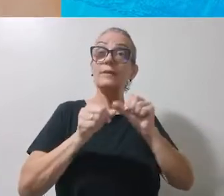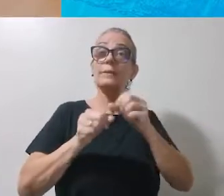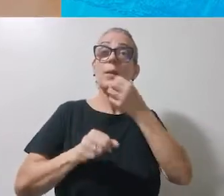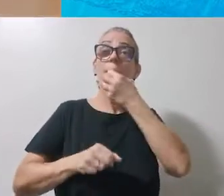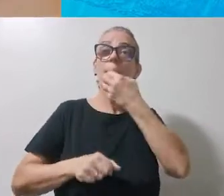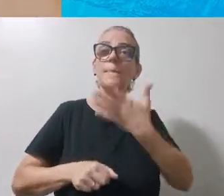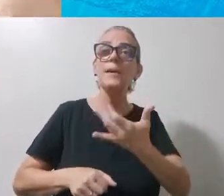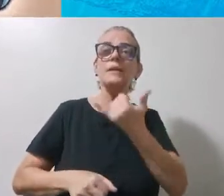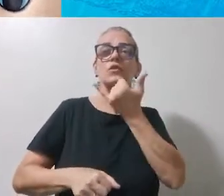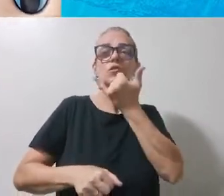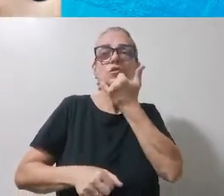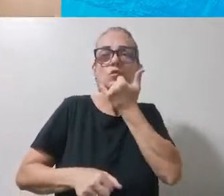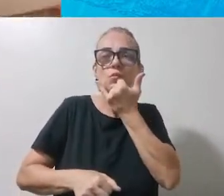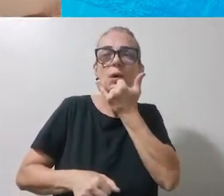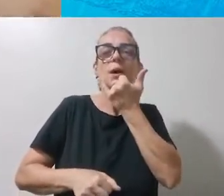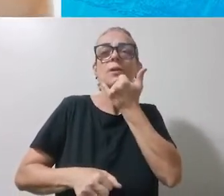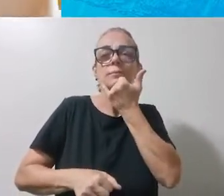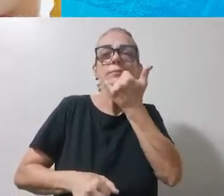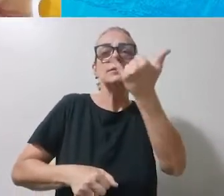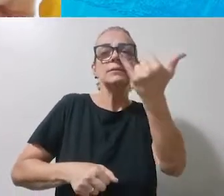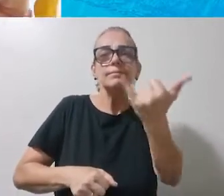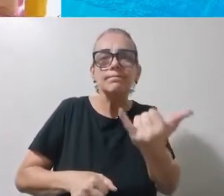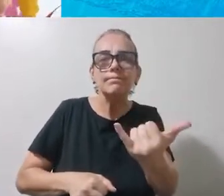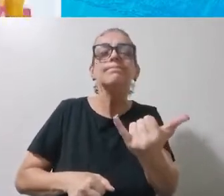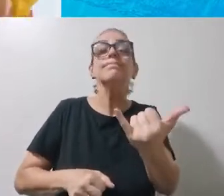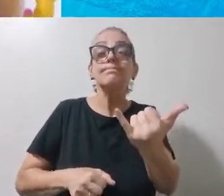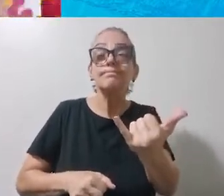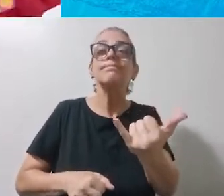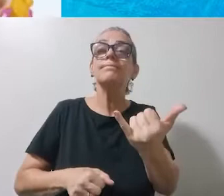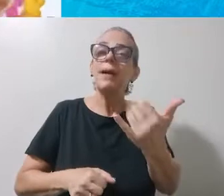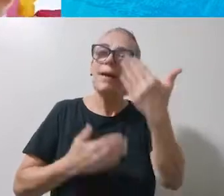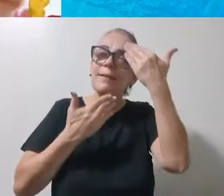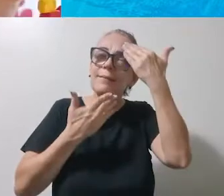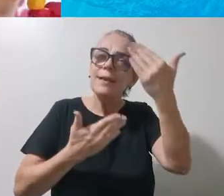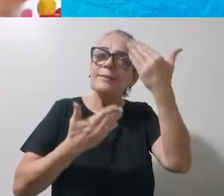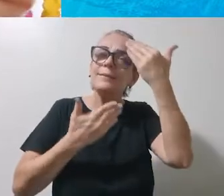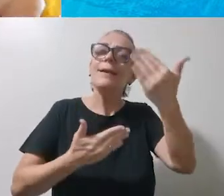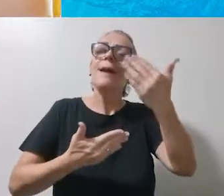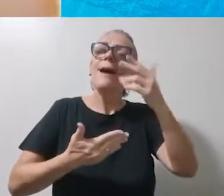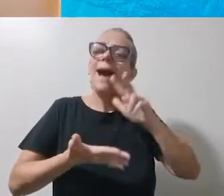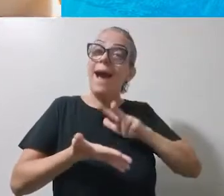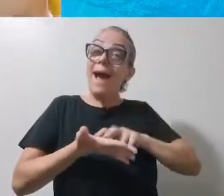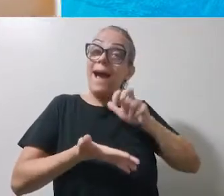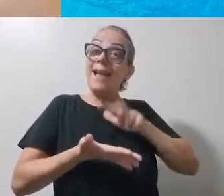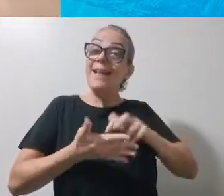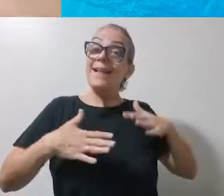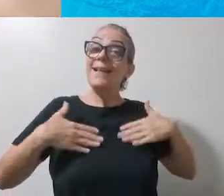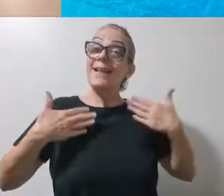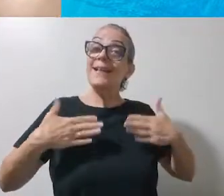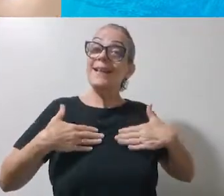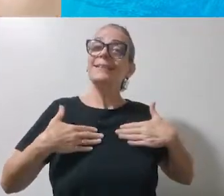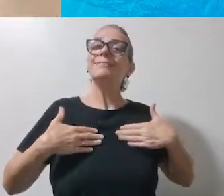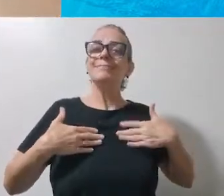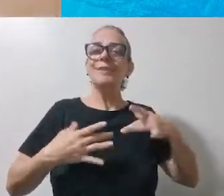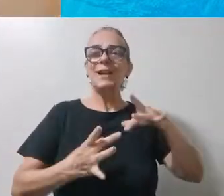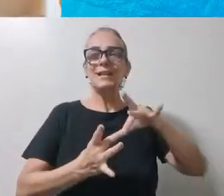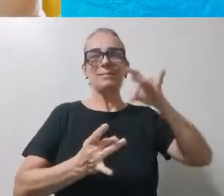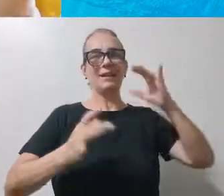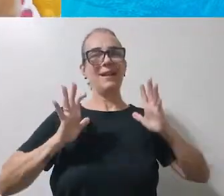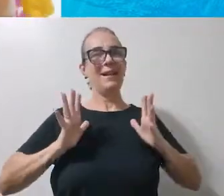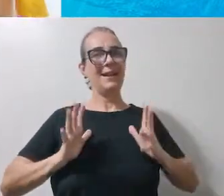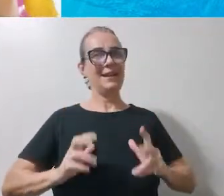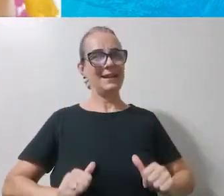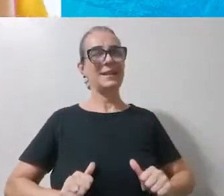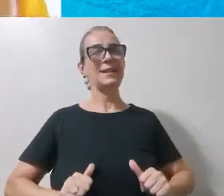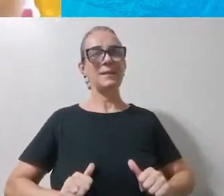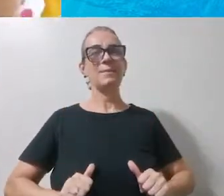desculpar, pedir desculpas, agradecer, com muita alegria, mais o espírito está limpo e livre